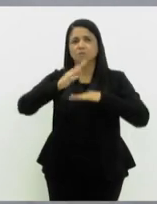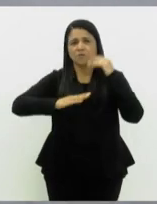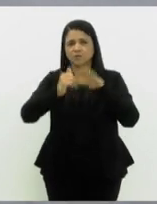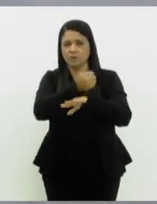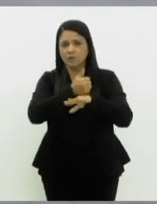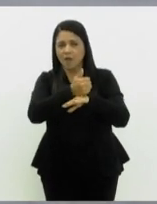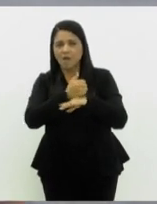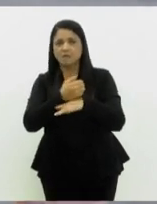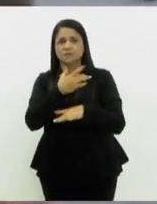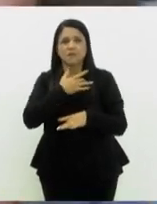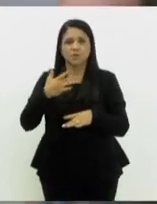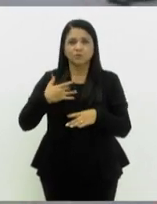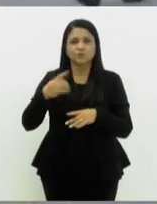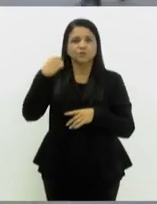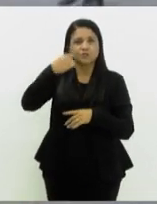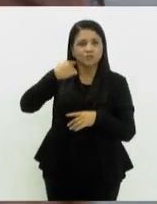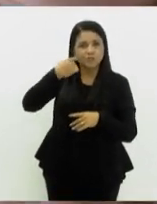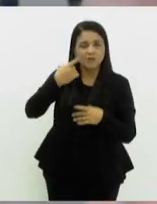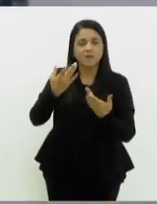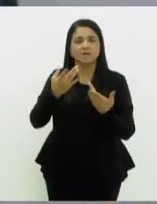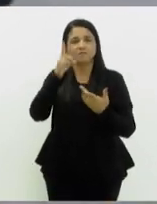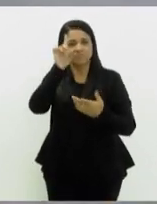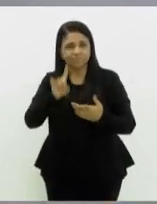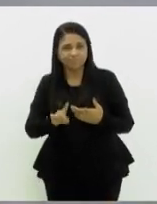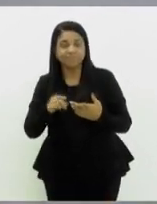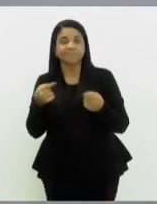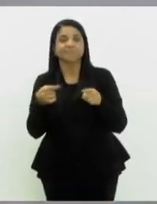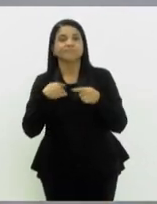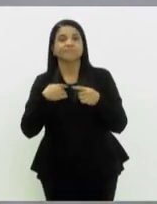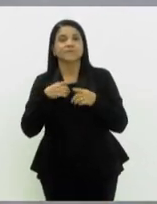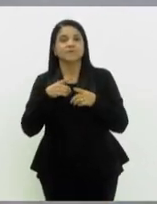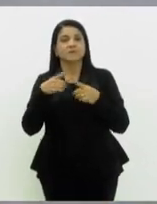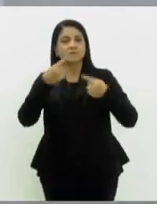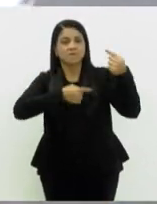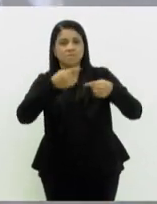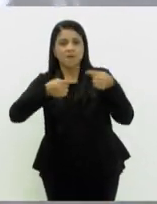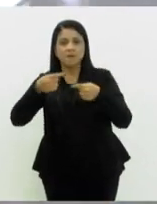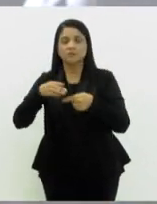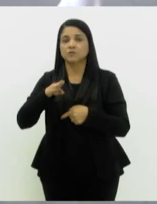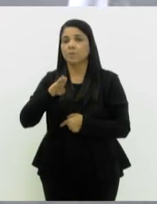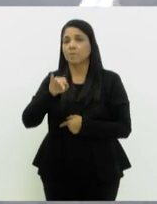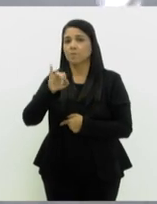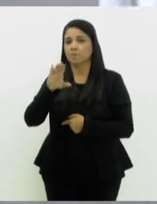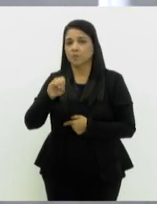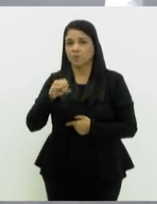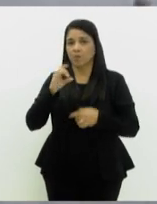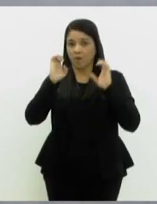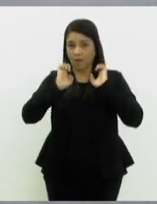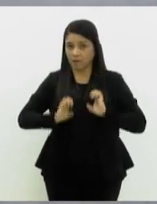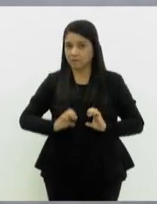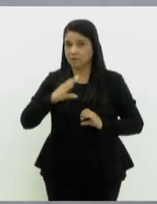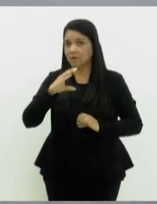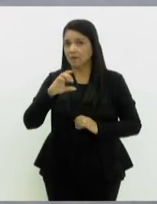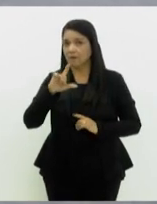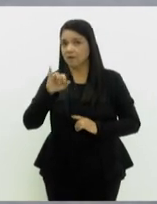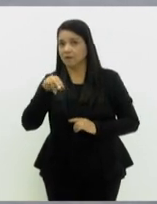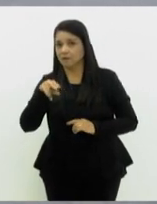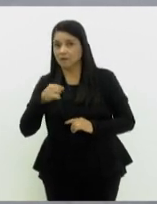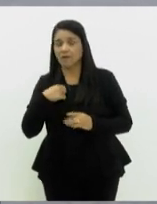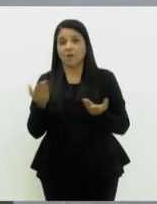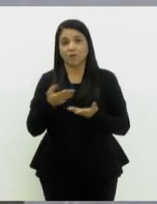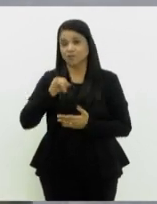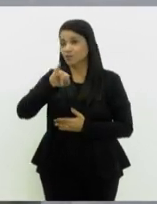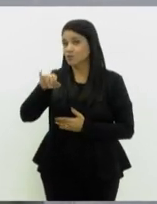estudantes para acompanhar esse debate sobre a bioética clínica. Hoje nós estamos com o Josimário Silva, é